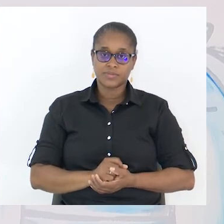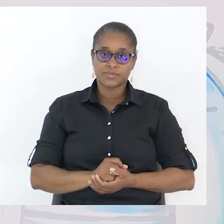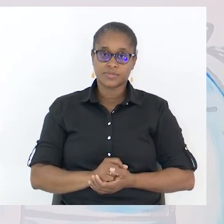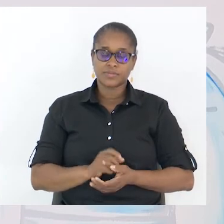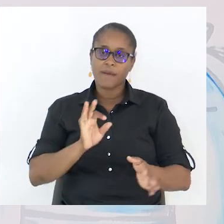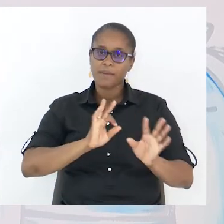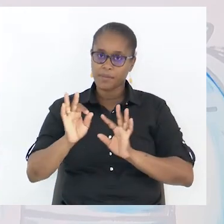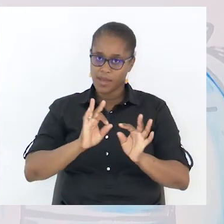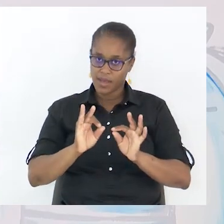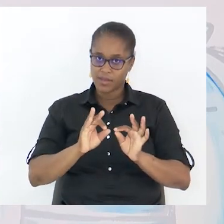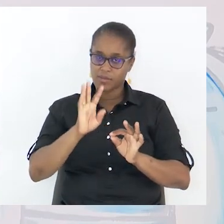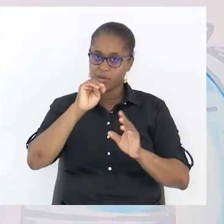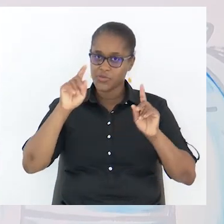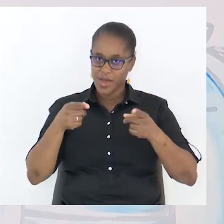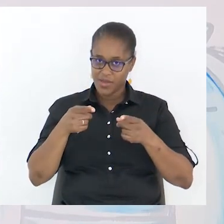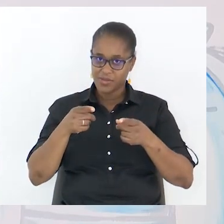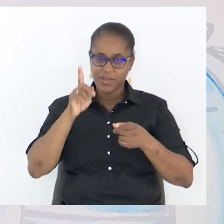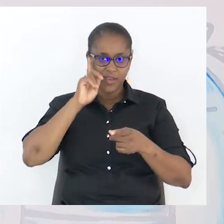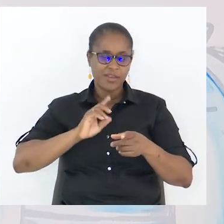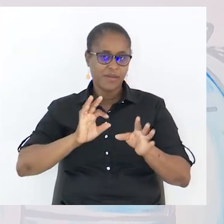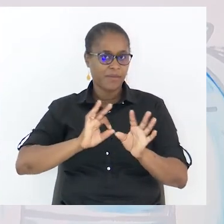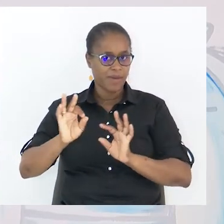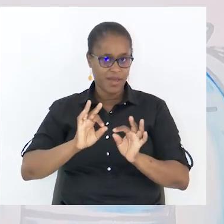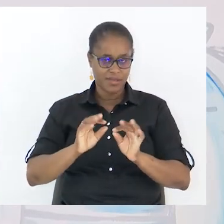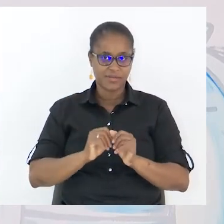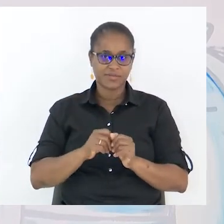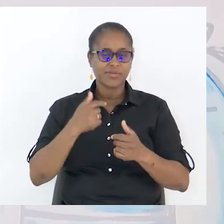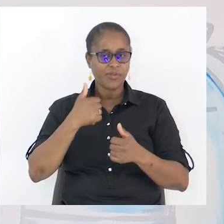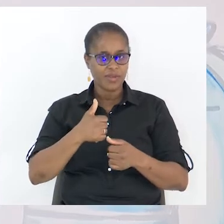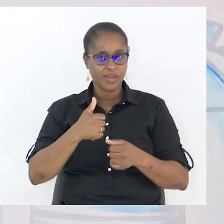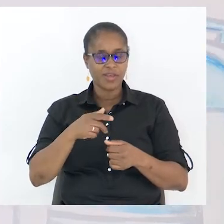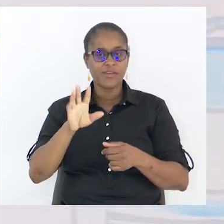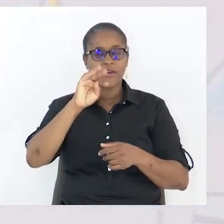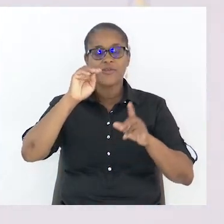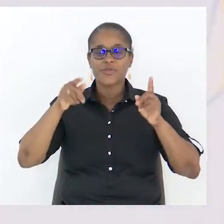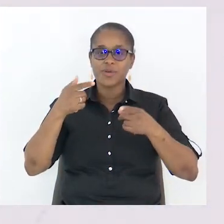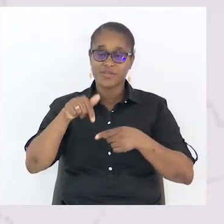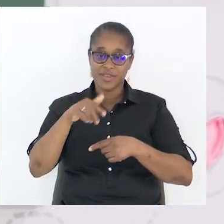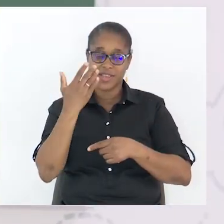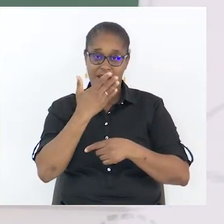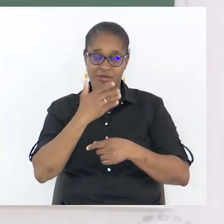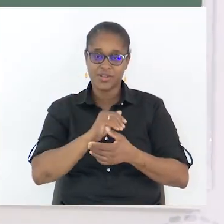Preparado, preparada para o sumário? Ok, então vamos ao sumário desta aula.